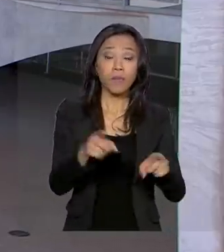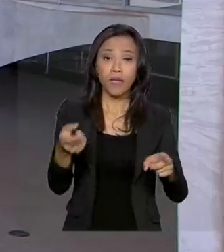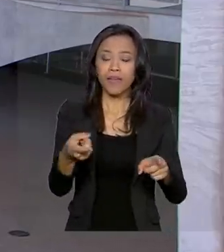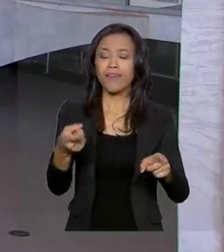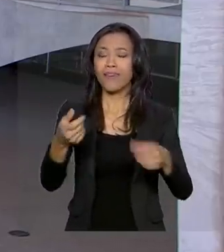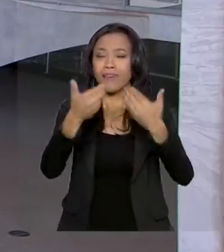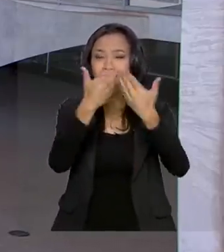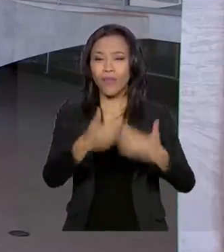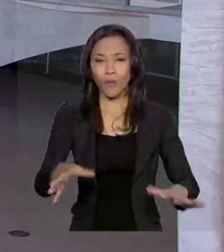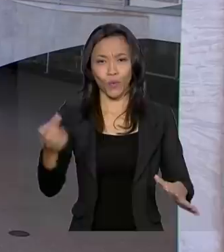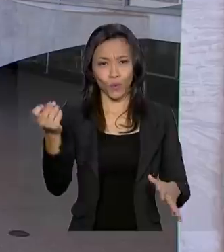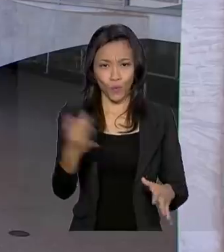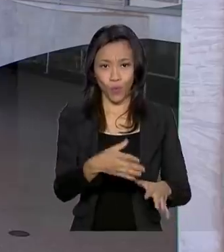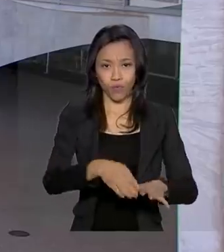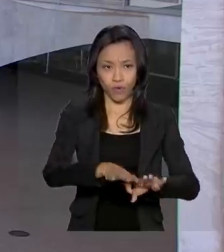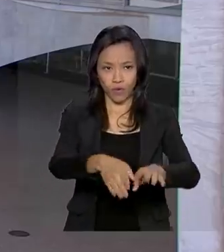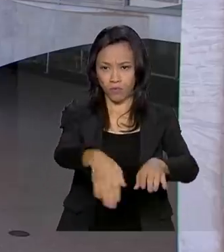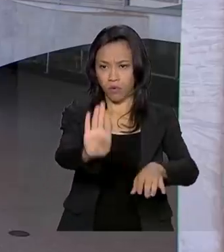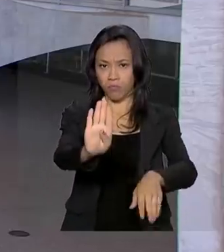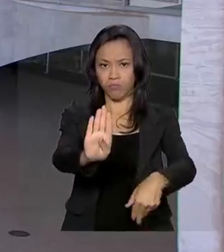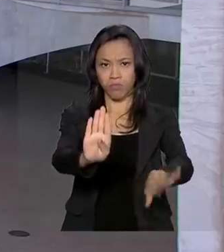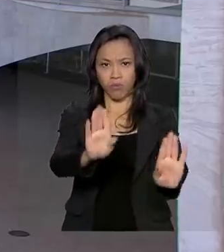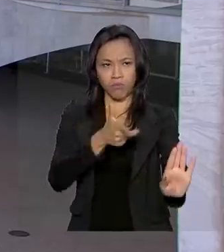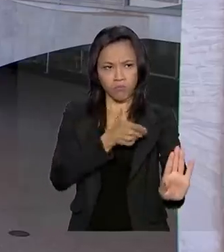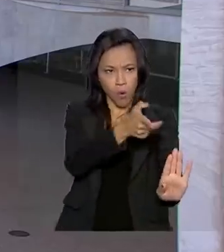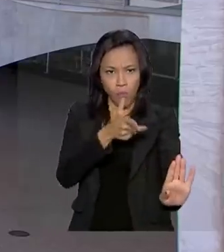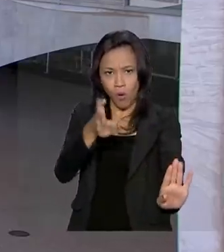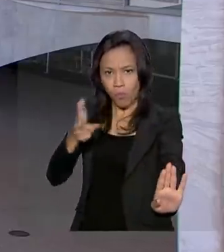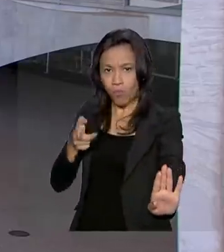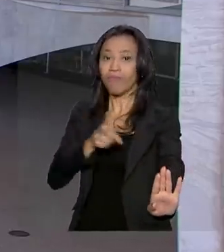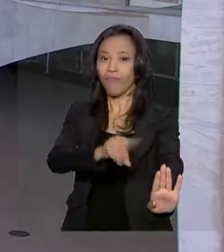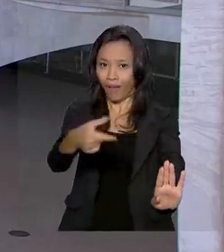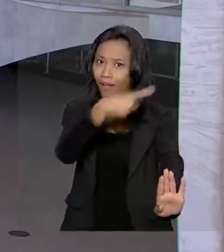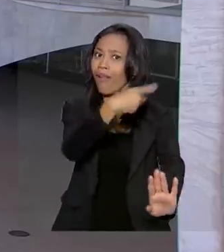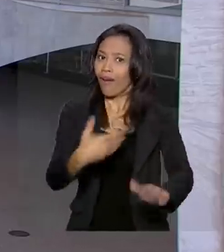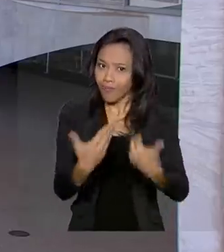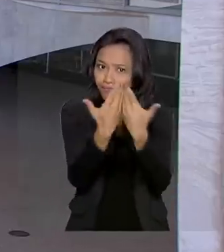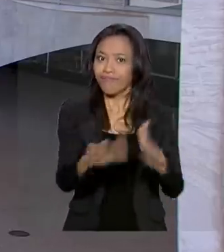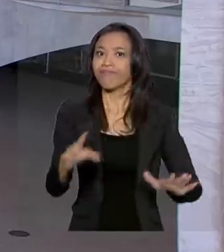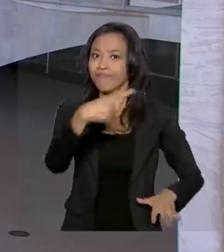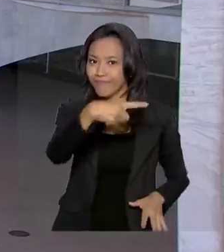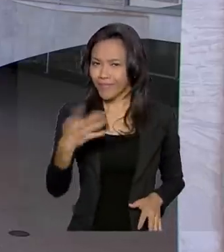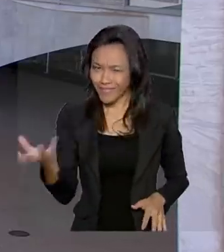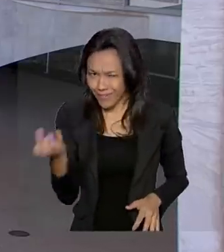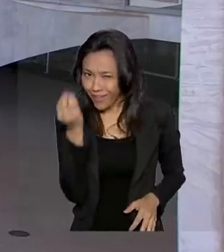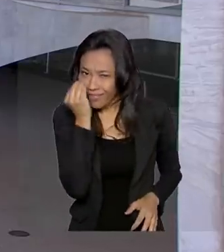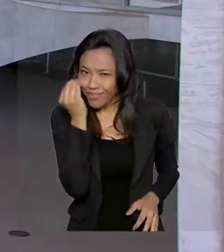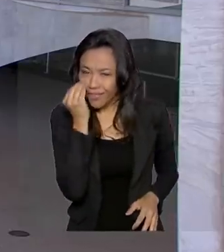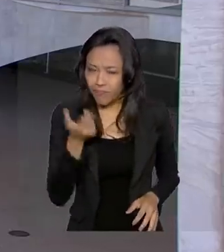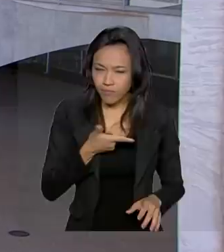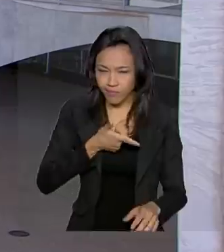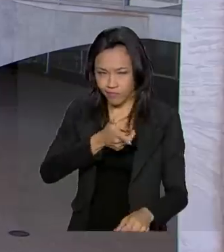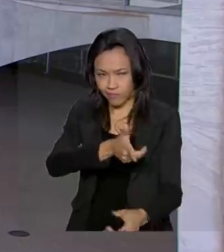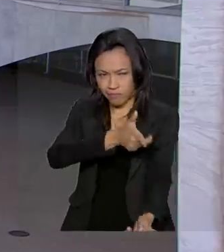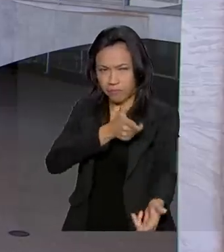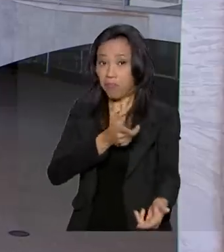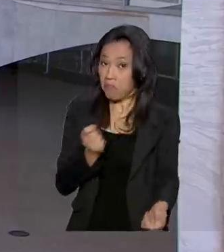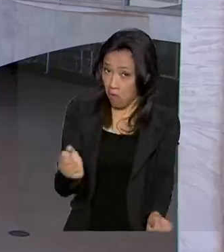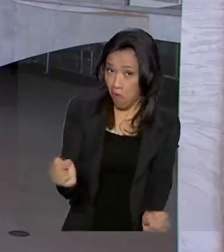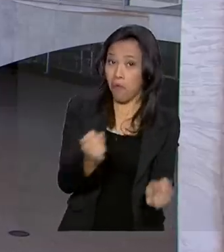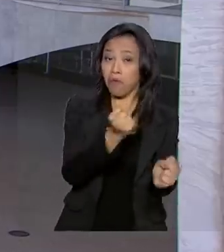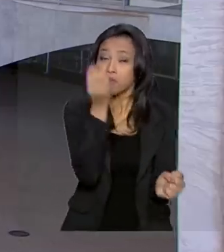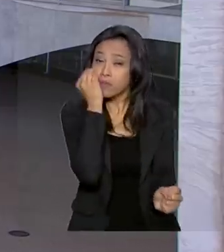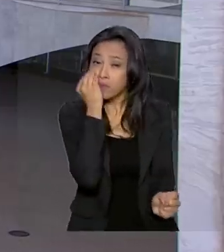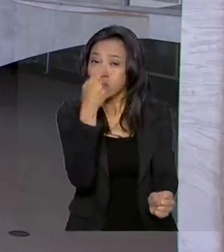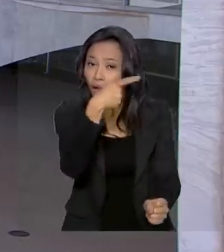tiros da academia. E Renata já tem um instrutor lá à disposição do presidente, caso ele queira praticar tiro no local. À tarde,